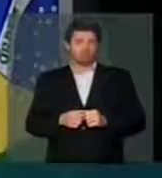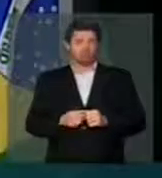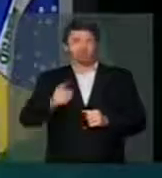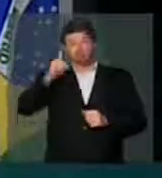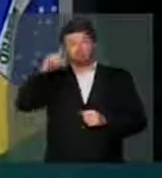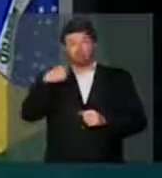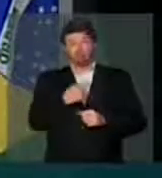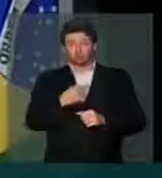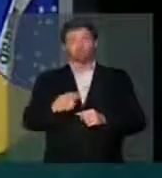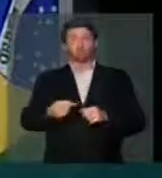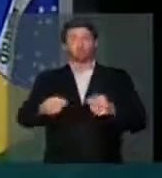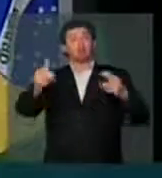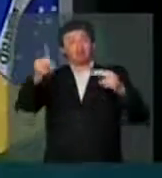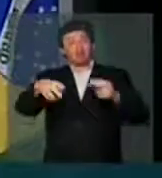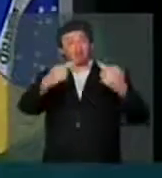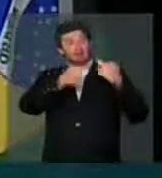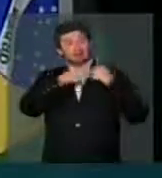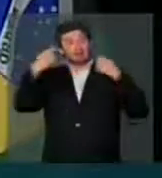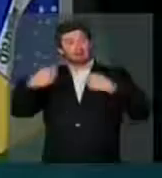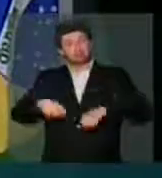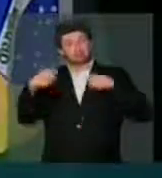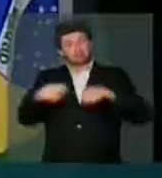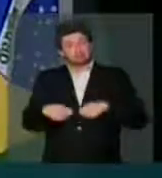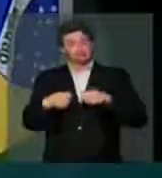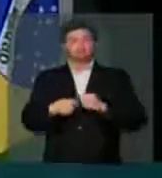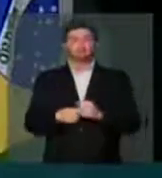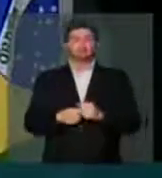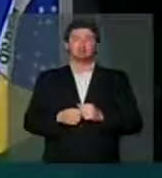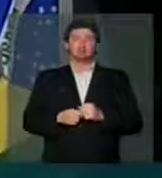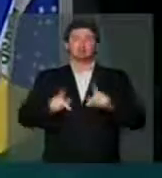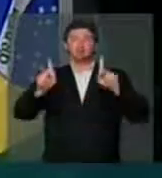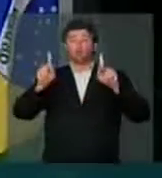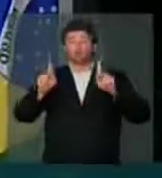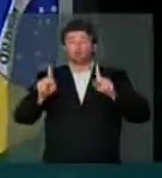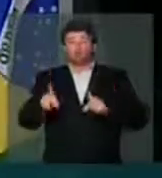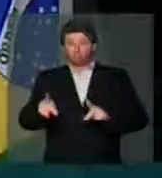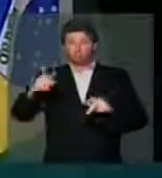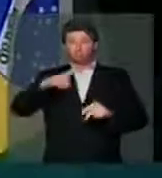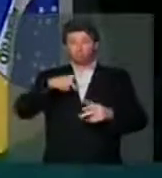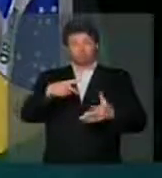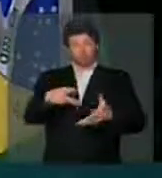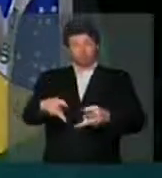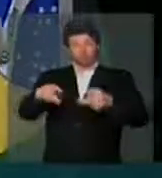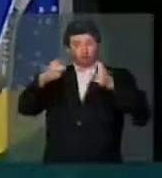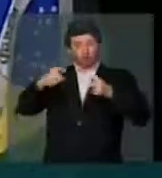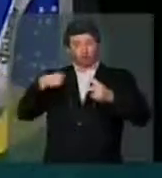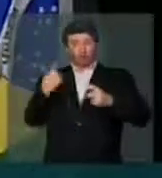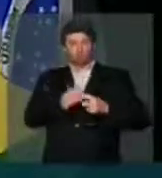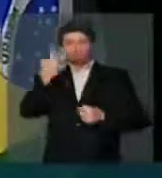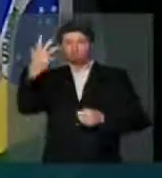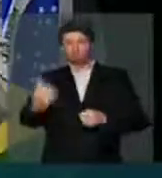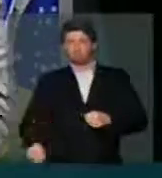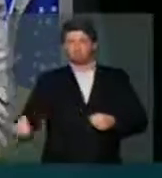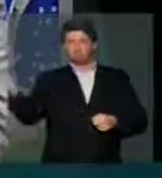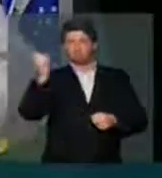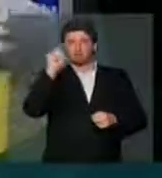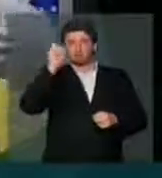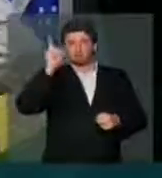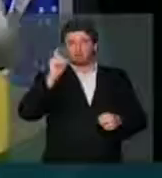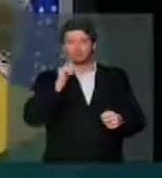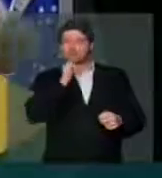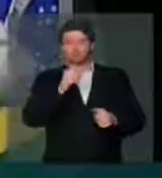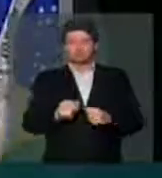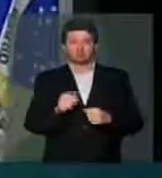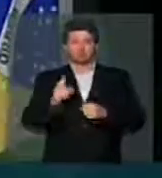mandou cobrando responsabilidade e o povo que nos cobra não aceita por exemplo